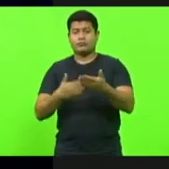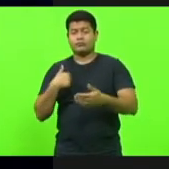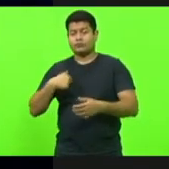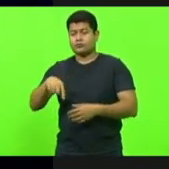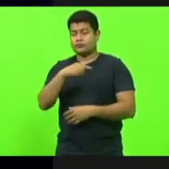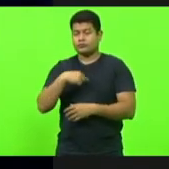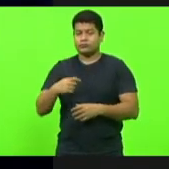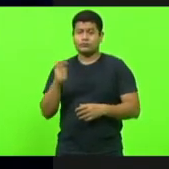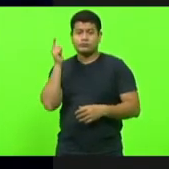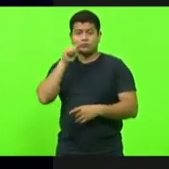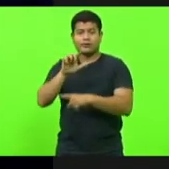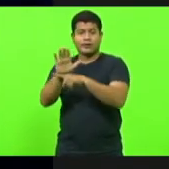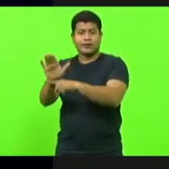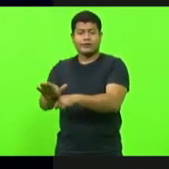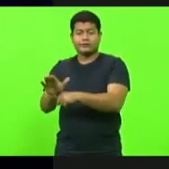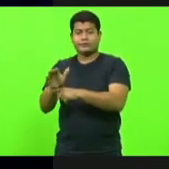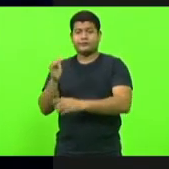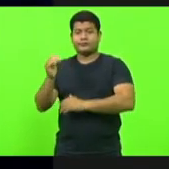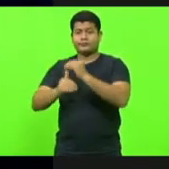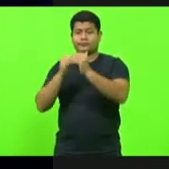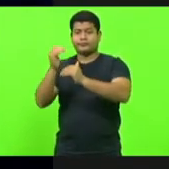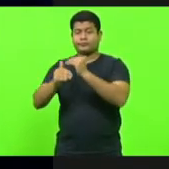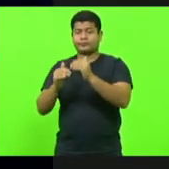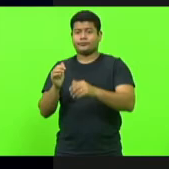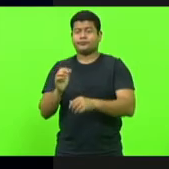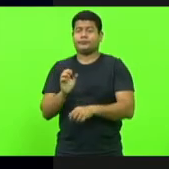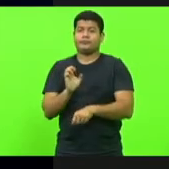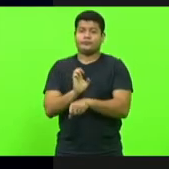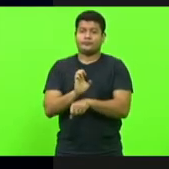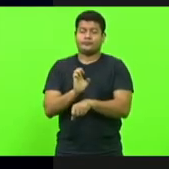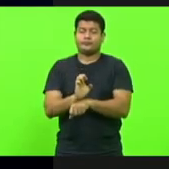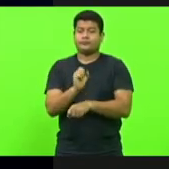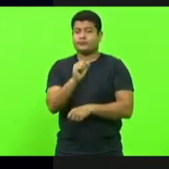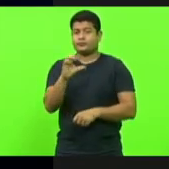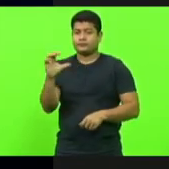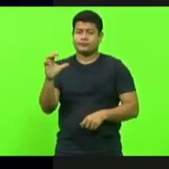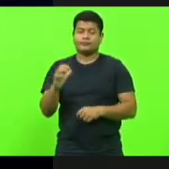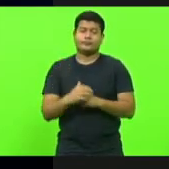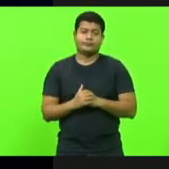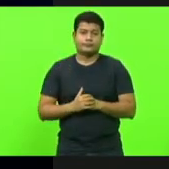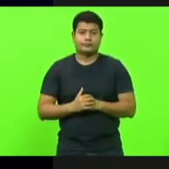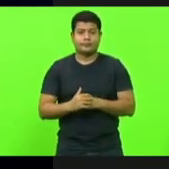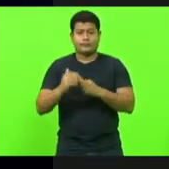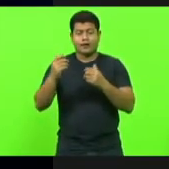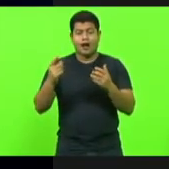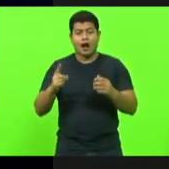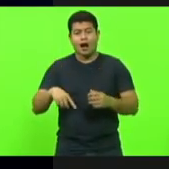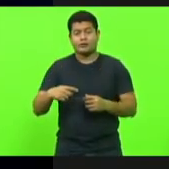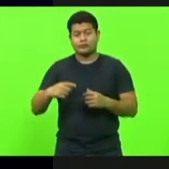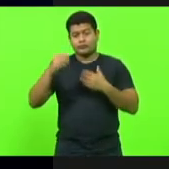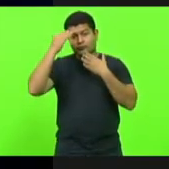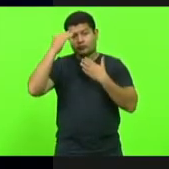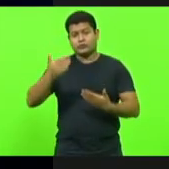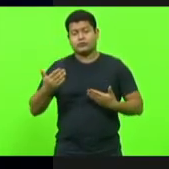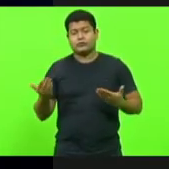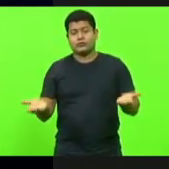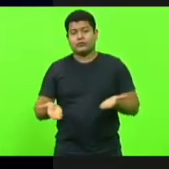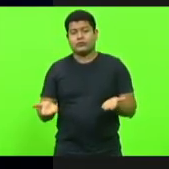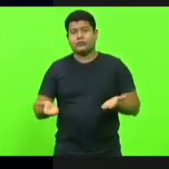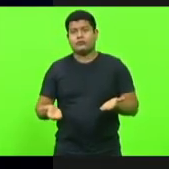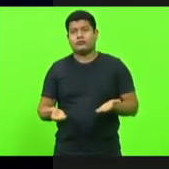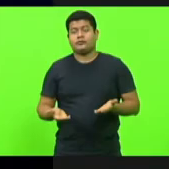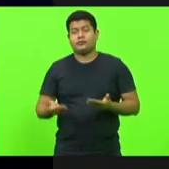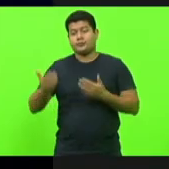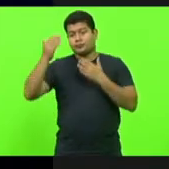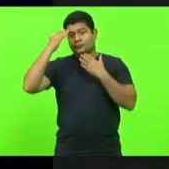no desenvolvimento do Estado. então era isso o presidente Ricardo Alba que preside